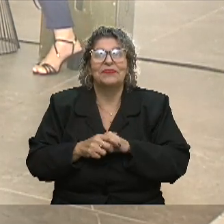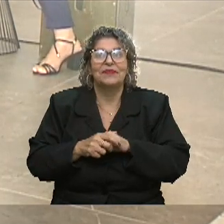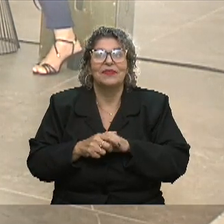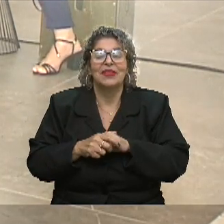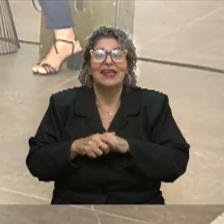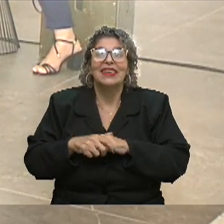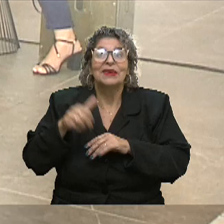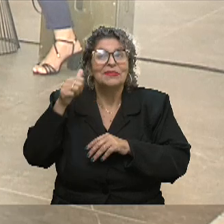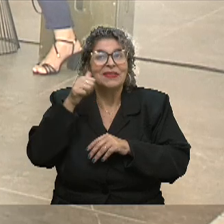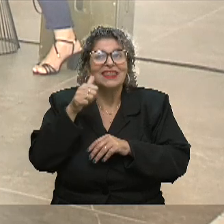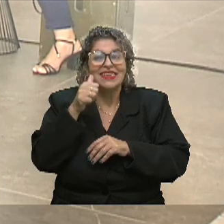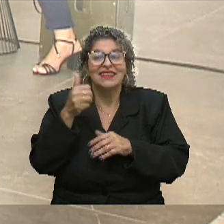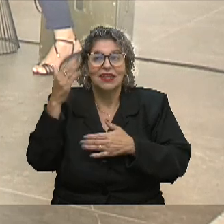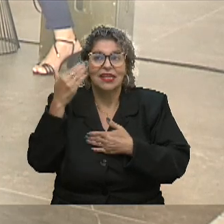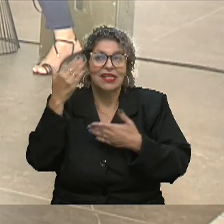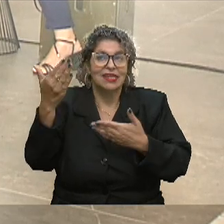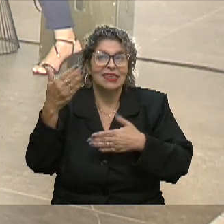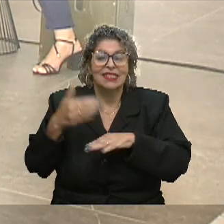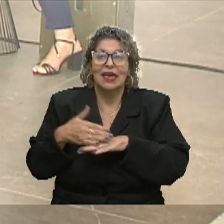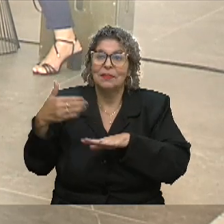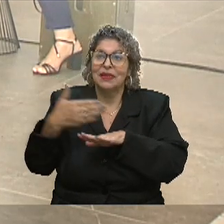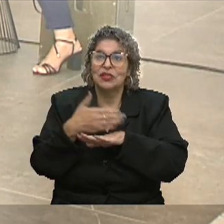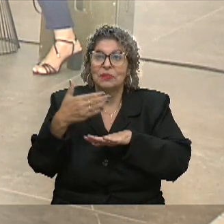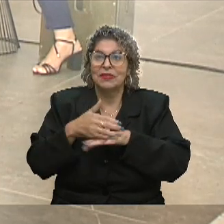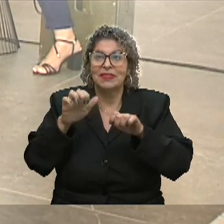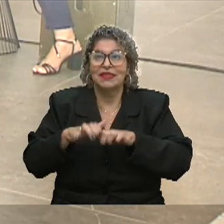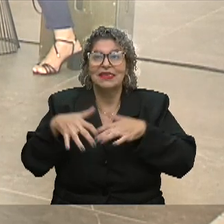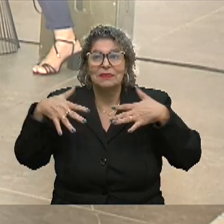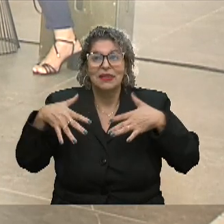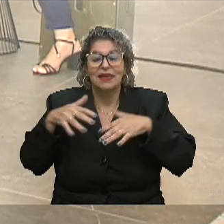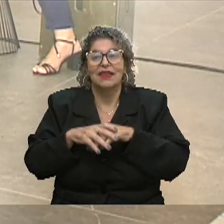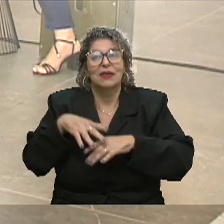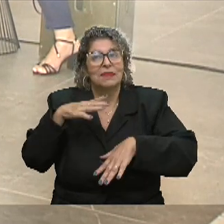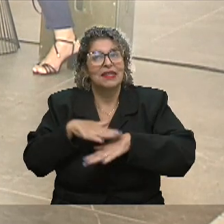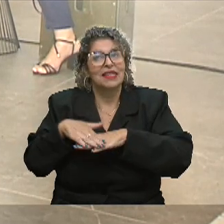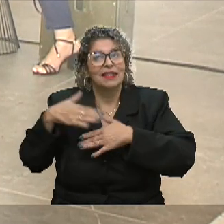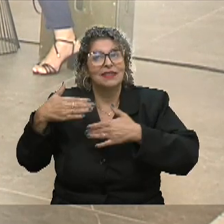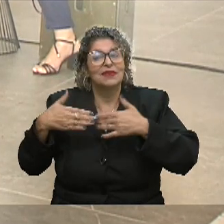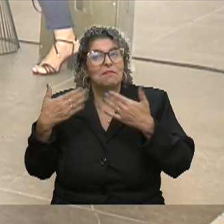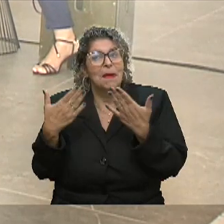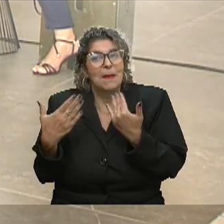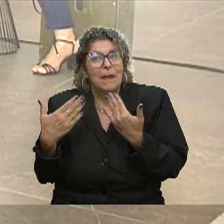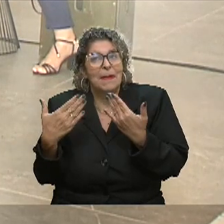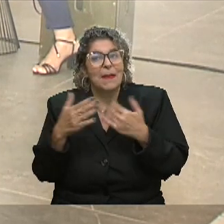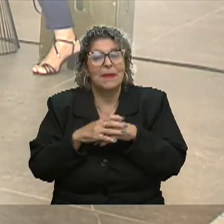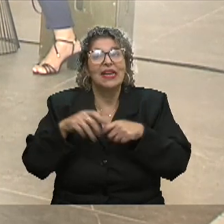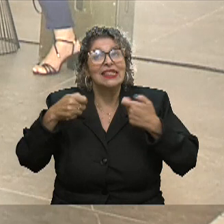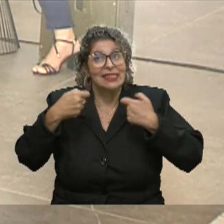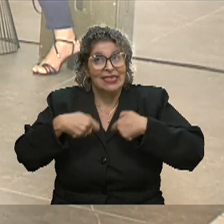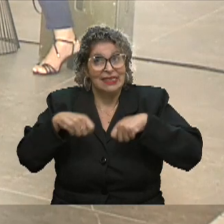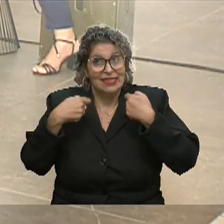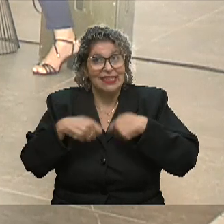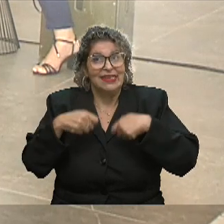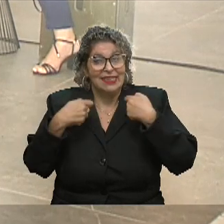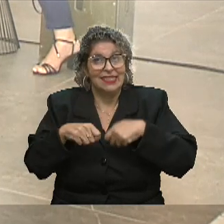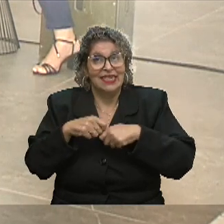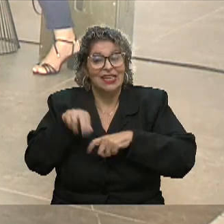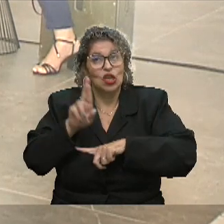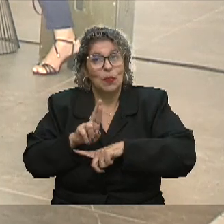Por isso eu quero muito agradecer, então, a vinda de vocês aqui na Assembleia para a gente ter esse bate-papo tão importante e necessário sobre